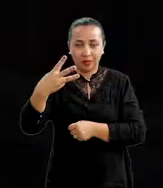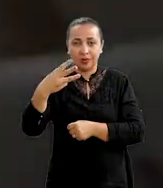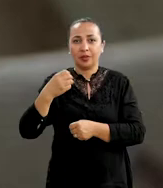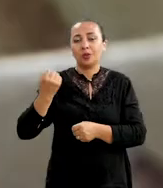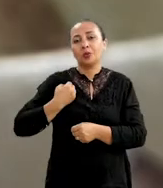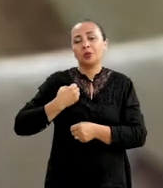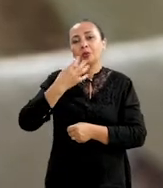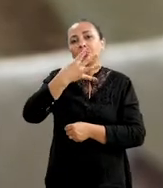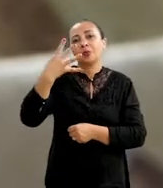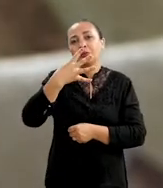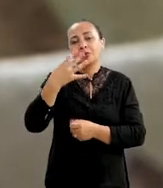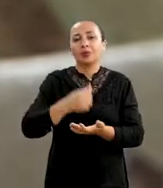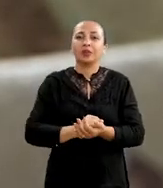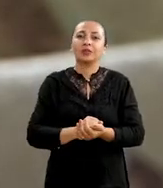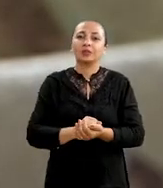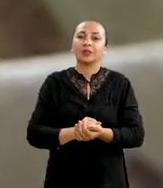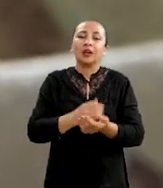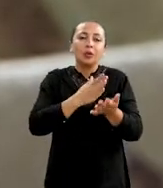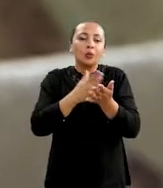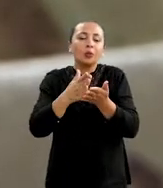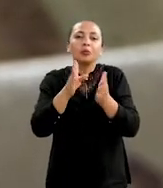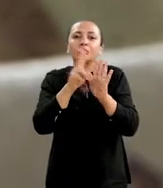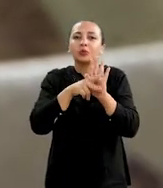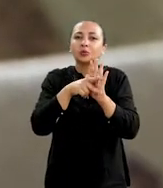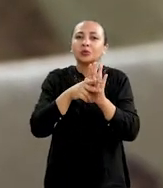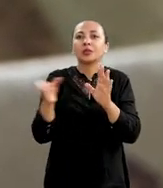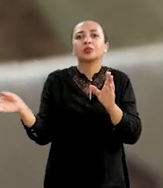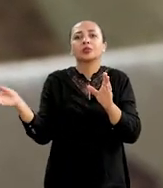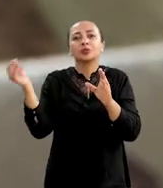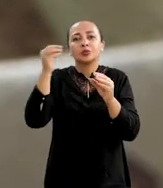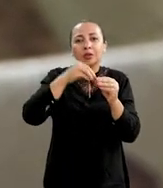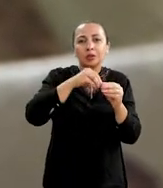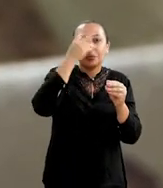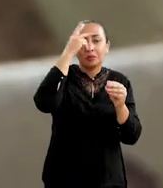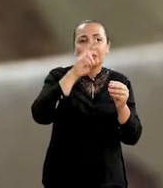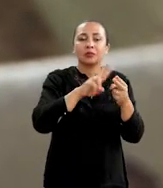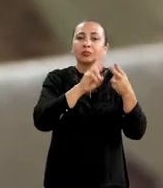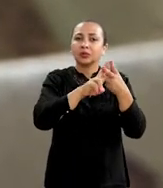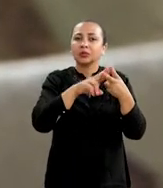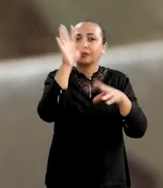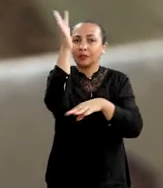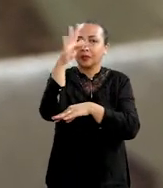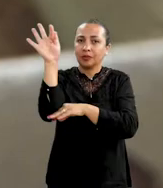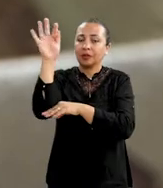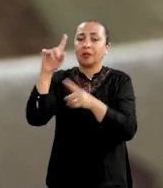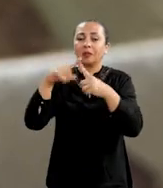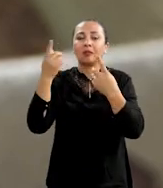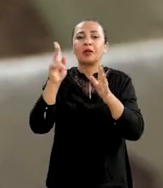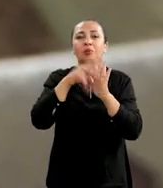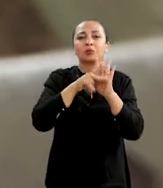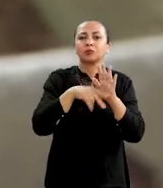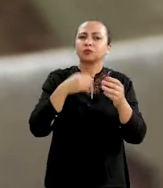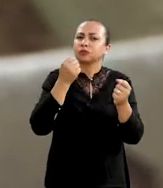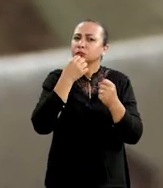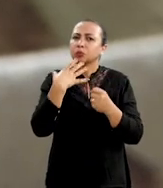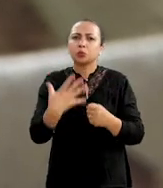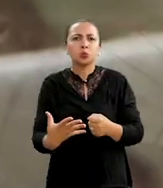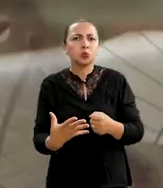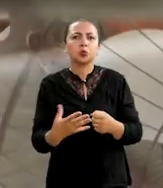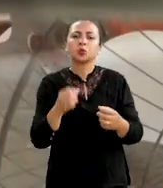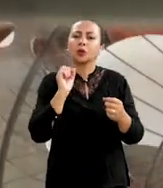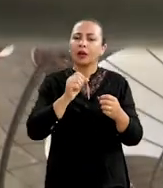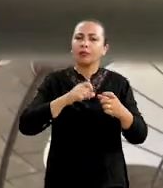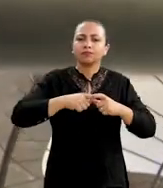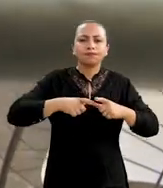número 44. A princípio, esse projeto veio para os conjuntos prisionais federais, mas o projeto foi tão exitoso que ele